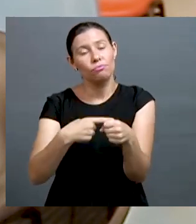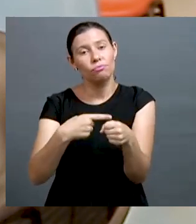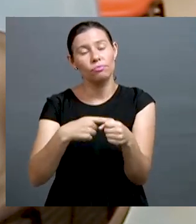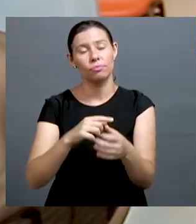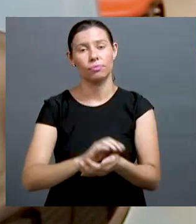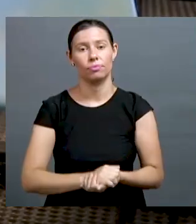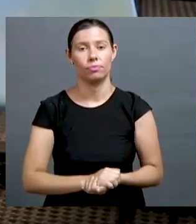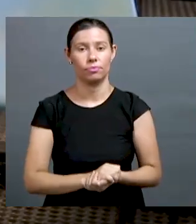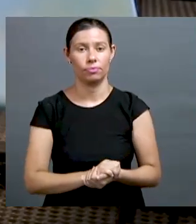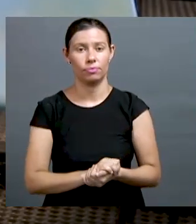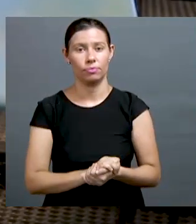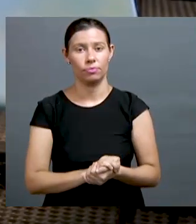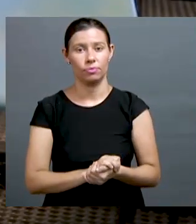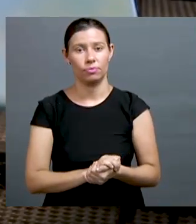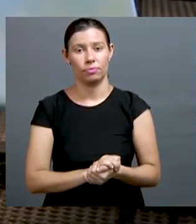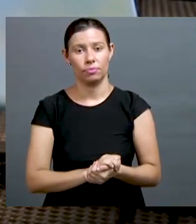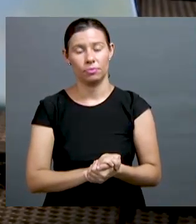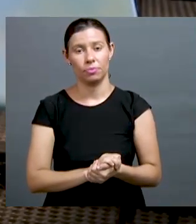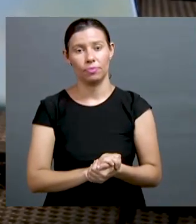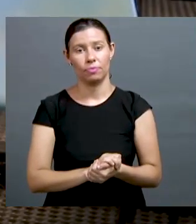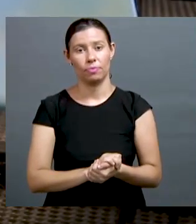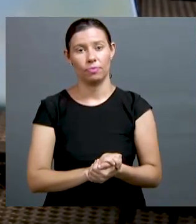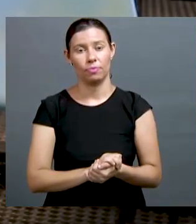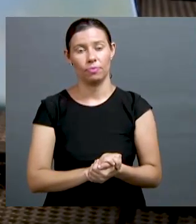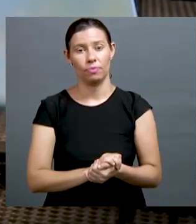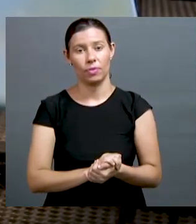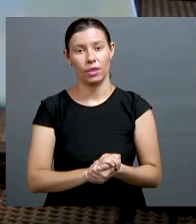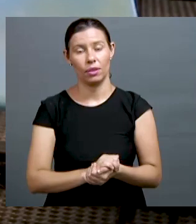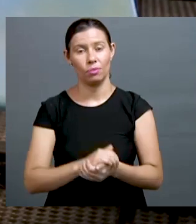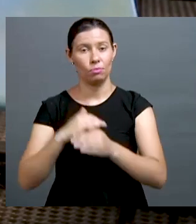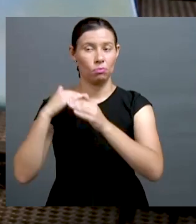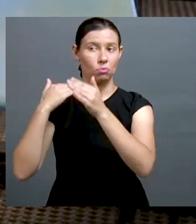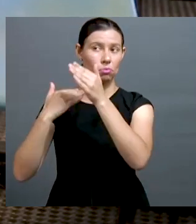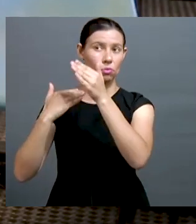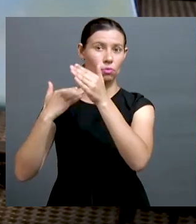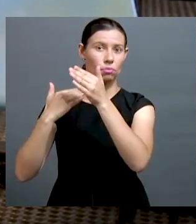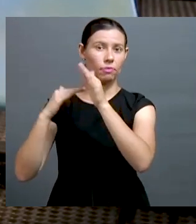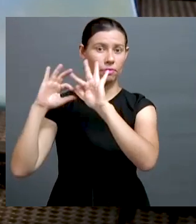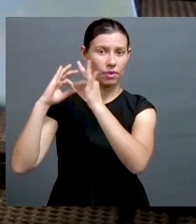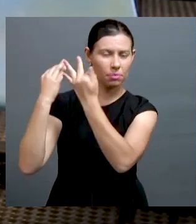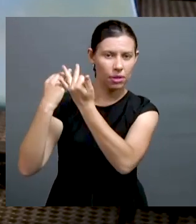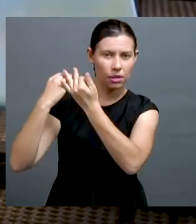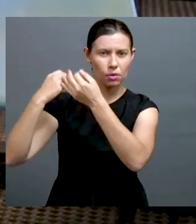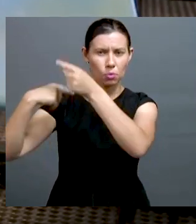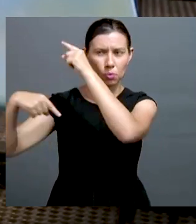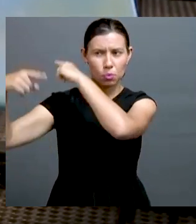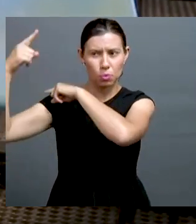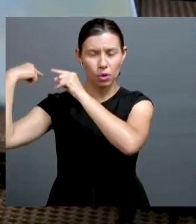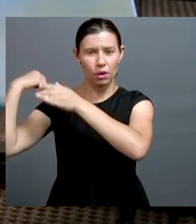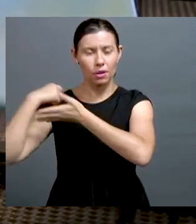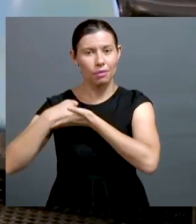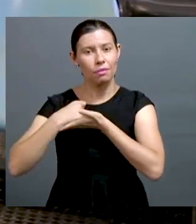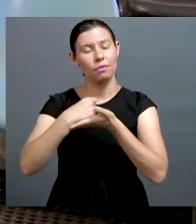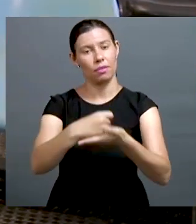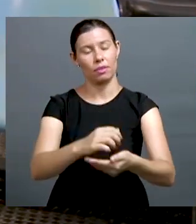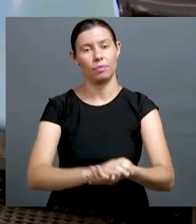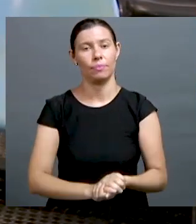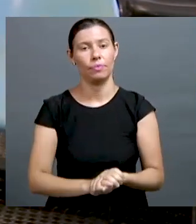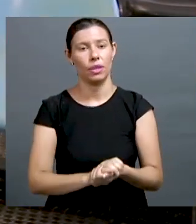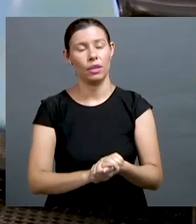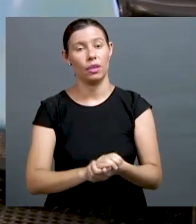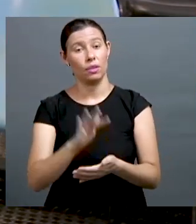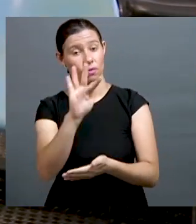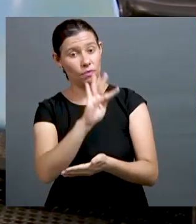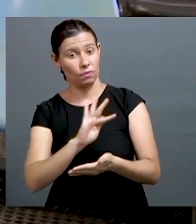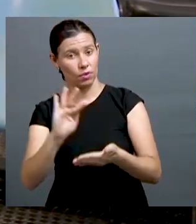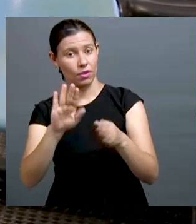interioranas. E traz até gente, a gente soma com o que a gente tem da nossa ancestralidade e acaba formando um conjunto. É uma universidade